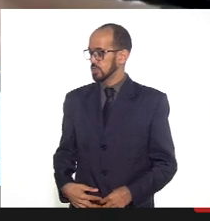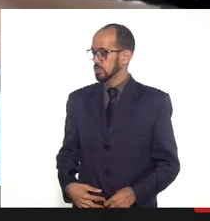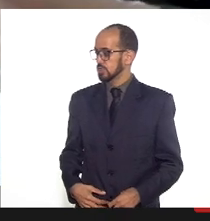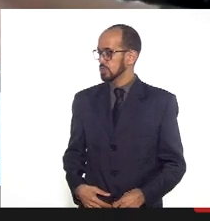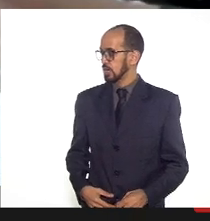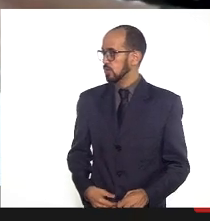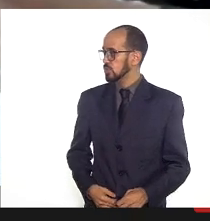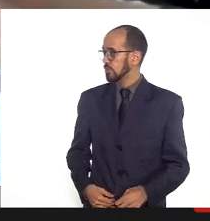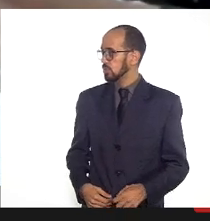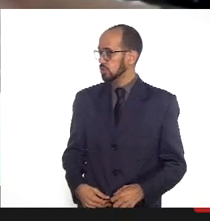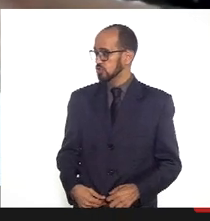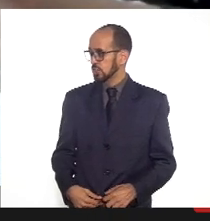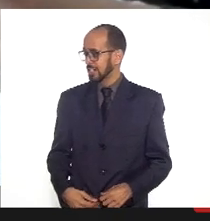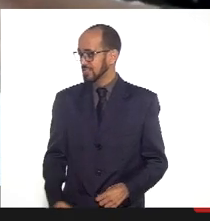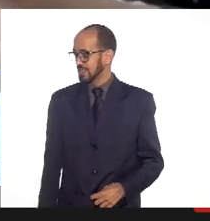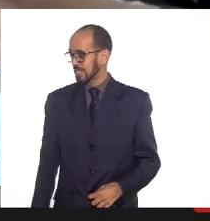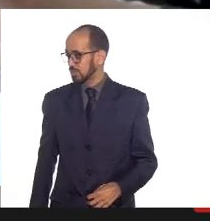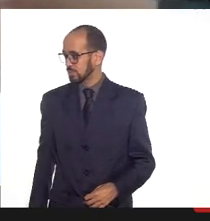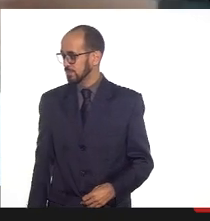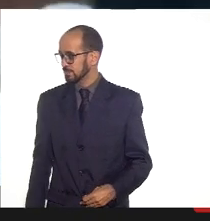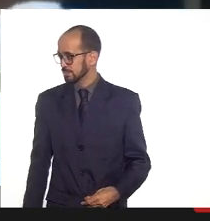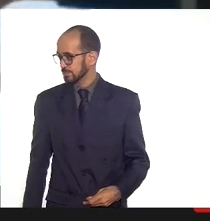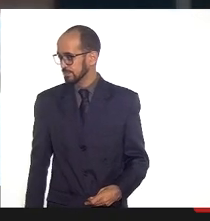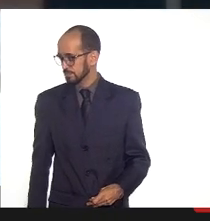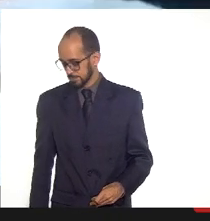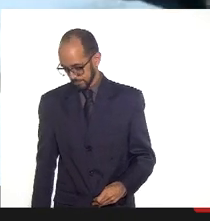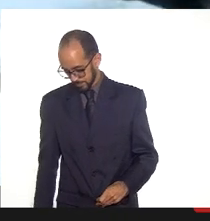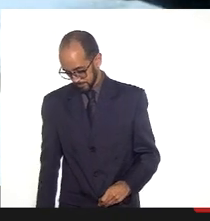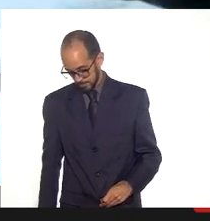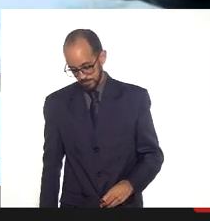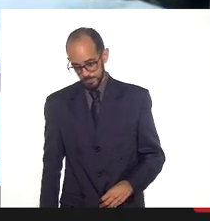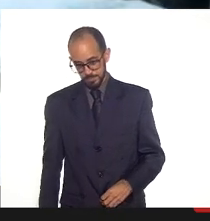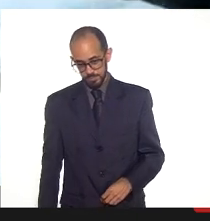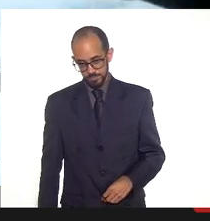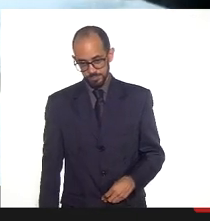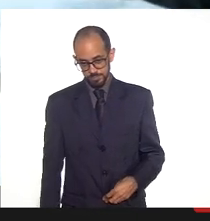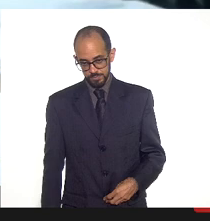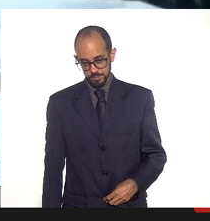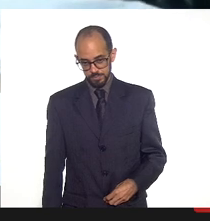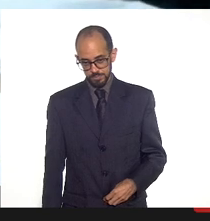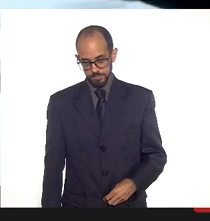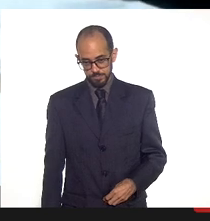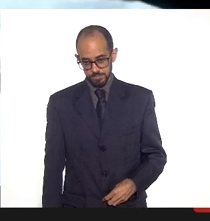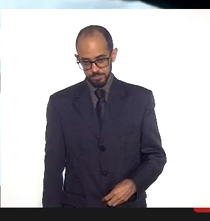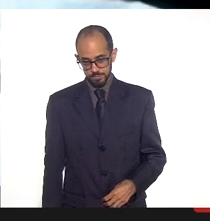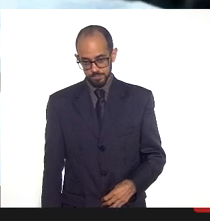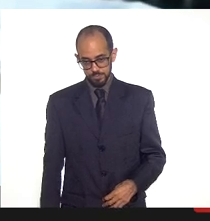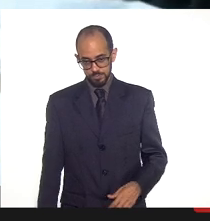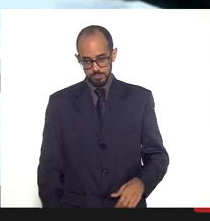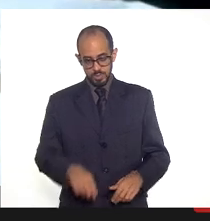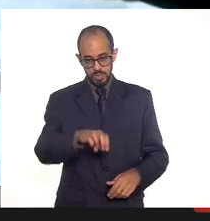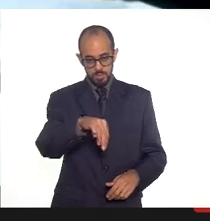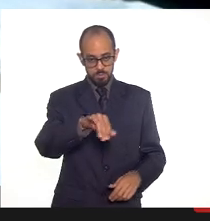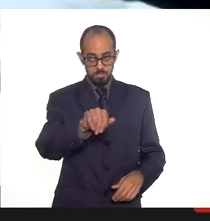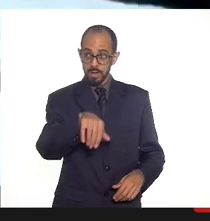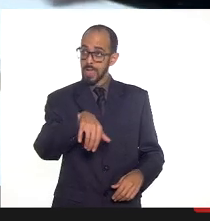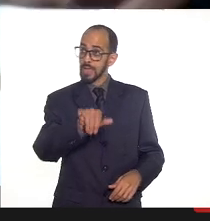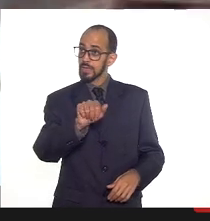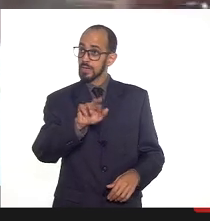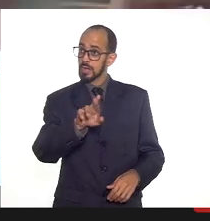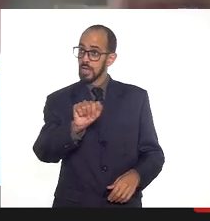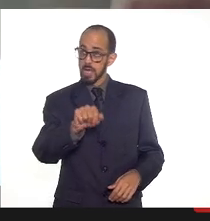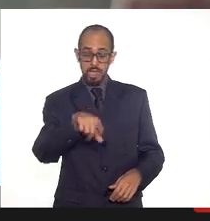Então, na verdade, está funcionando. a gente vai falar sobre a UPA-CEAP, tá, deputada? A Mayla, a subsecretária, vai responder a senhora.